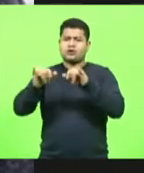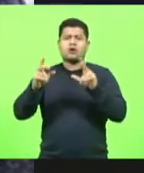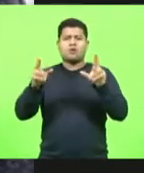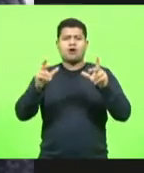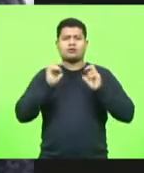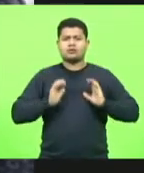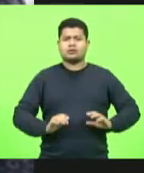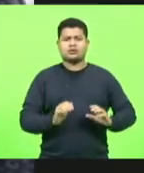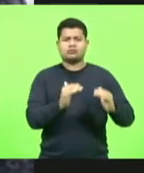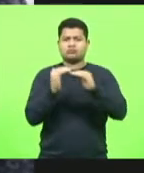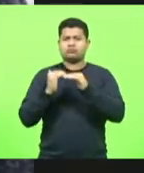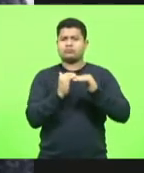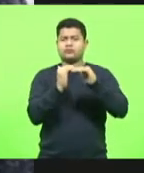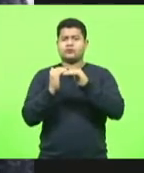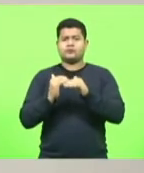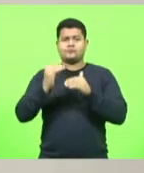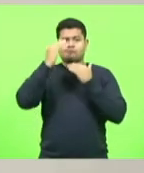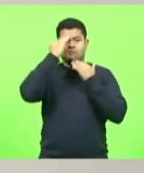Obrigado pelo espaço.